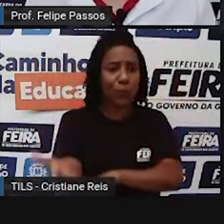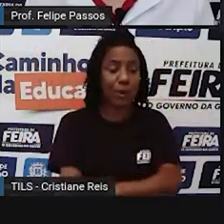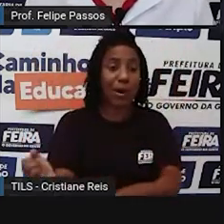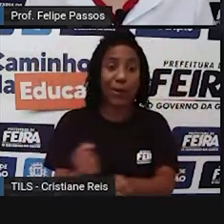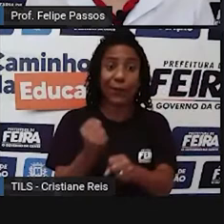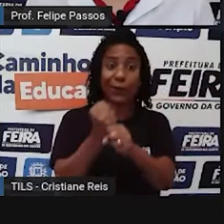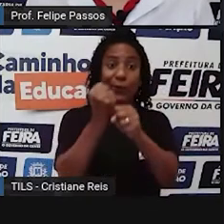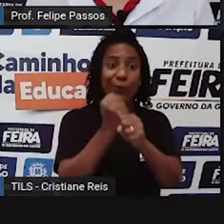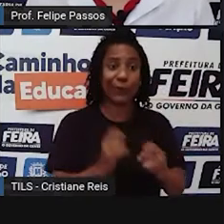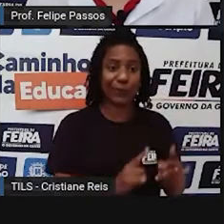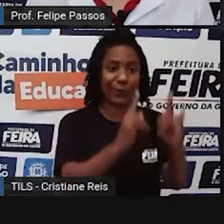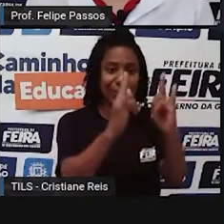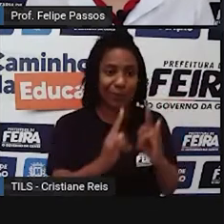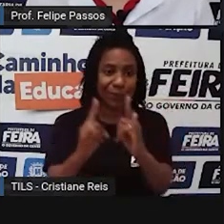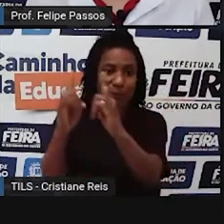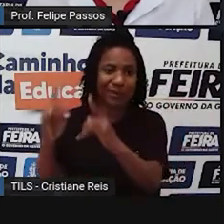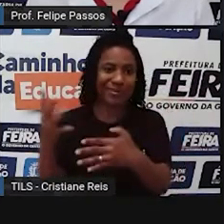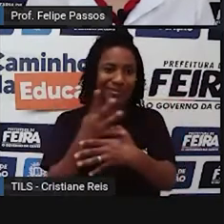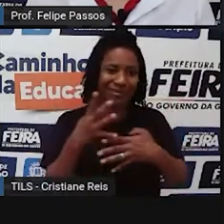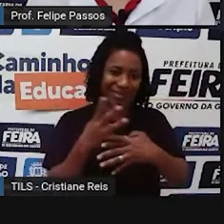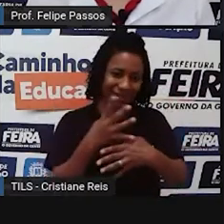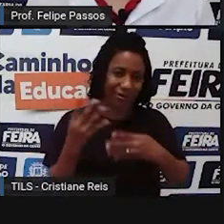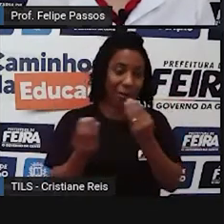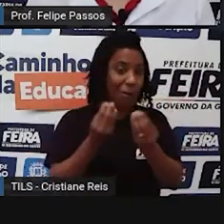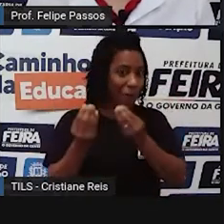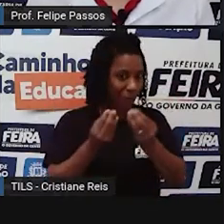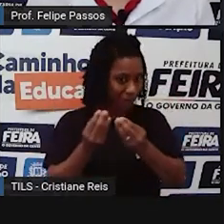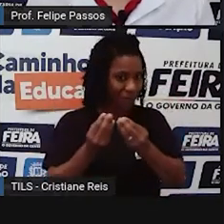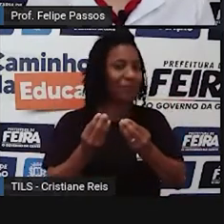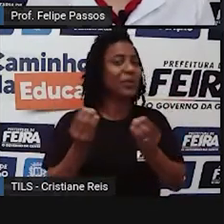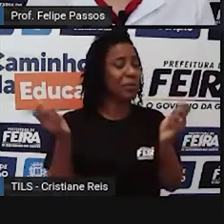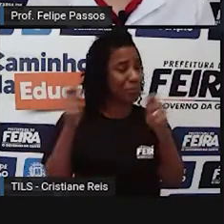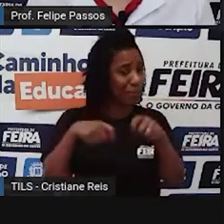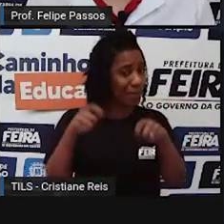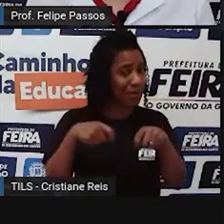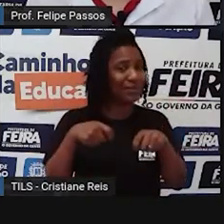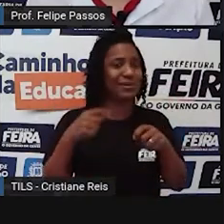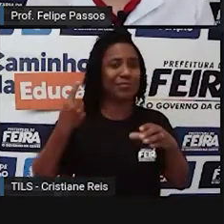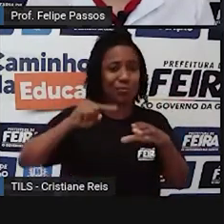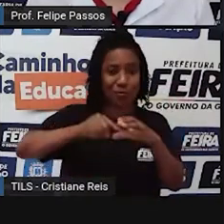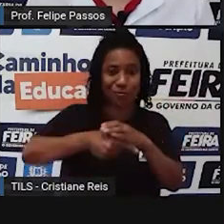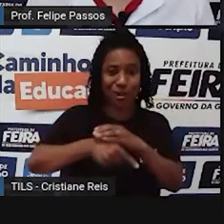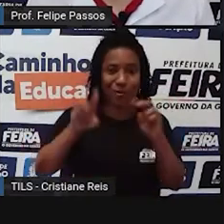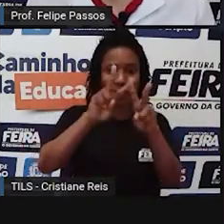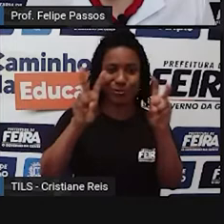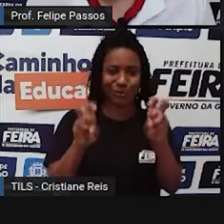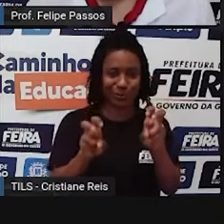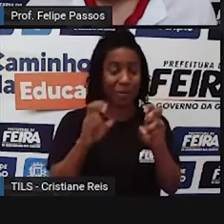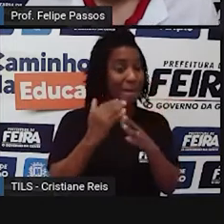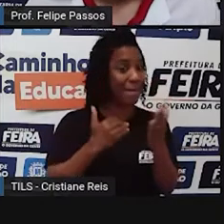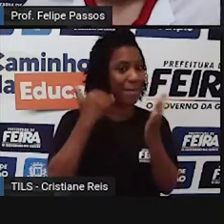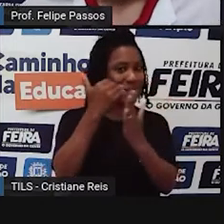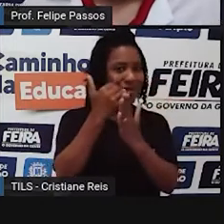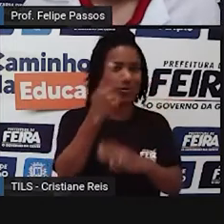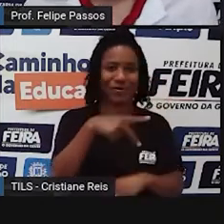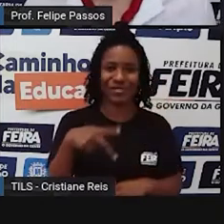aprofundar esse estudo com o seu professor ou professora de geografia, certo?